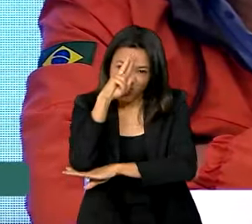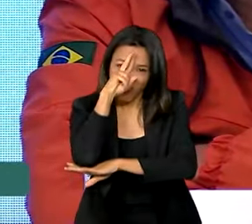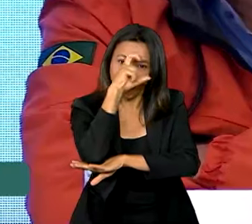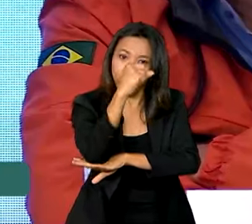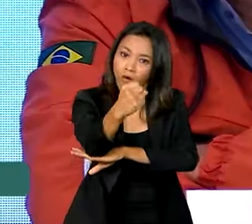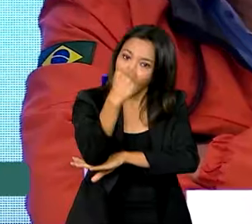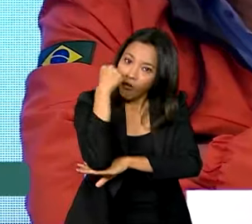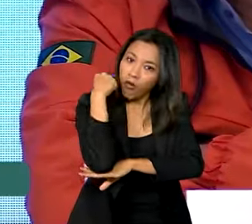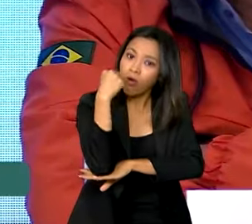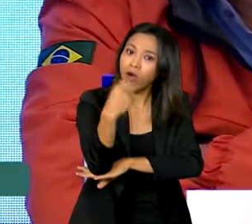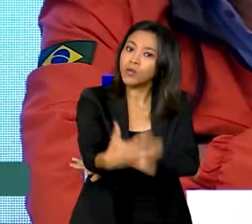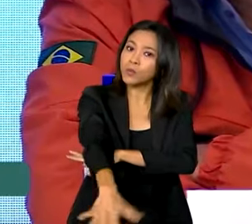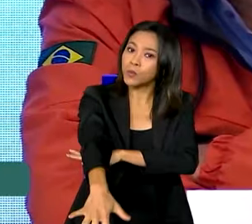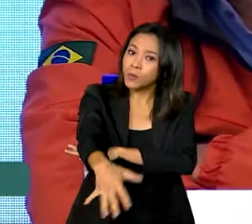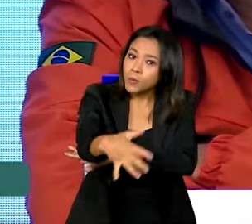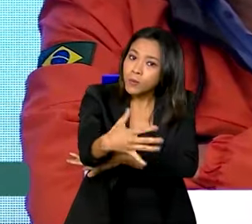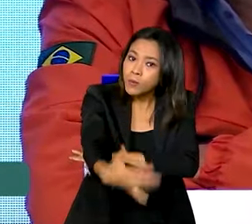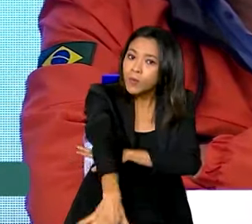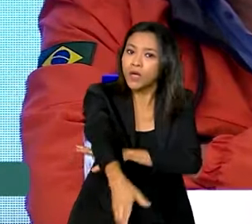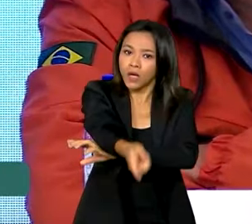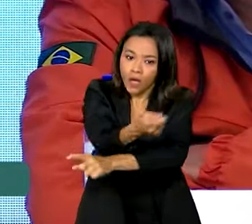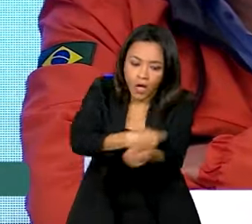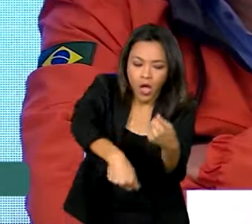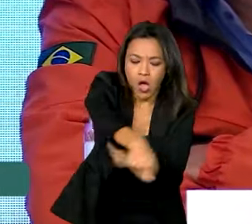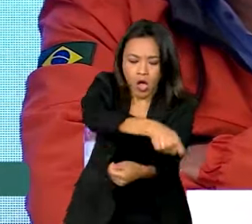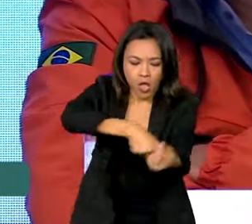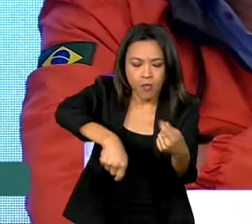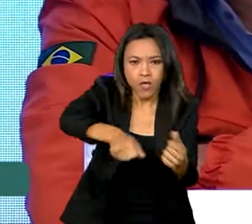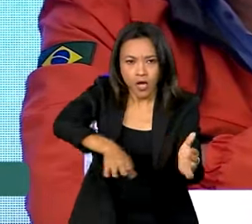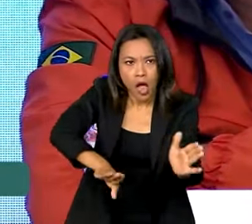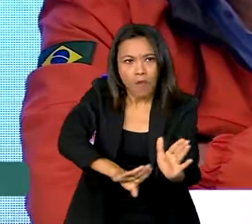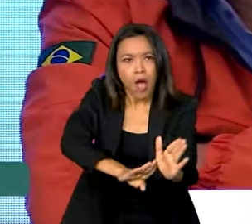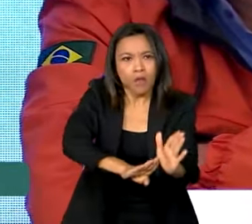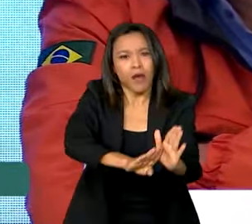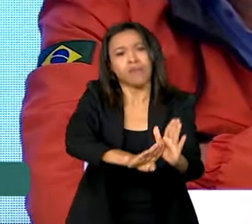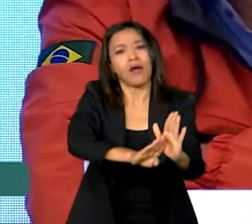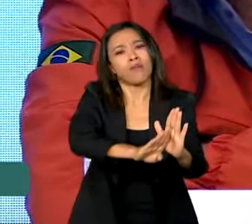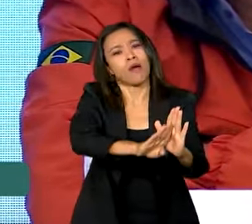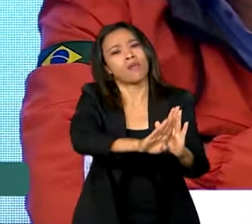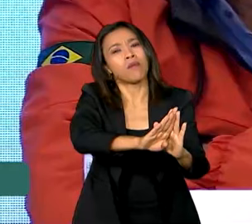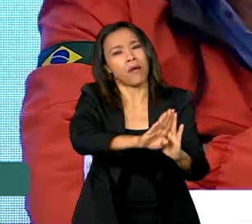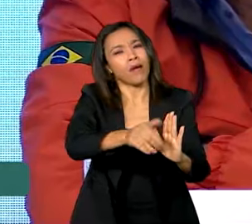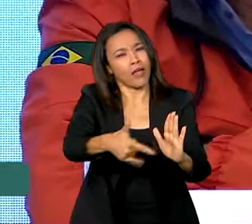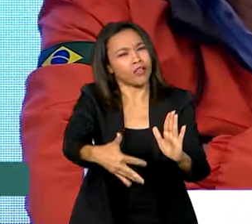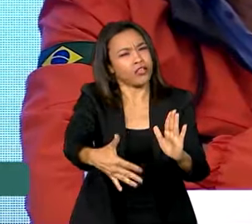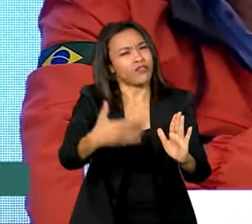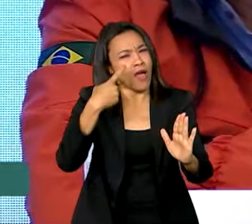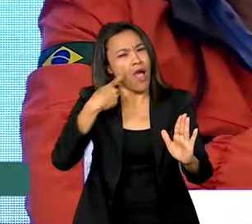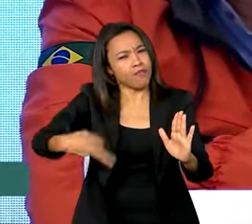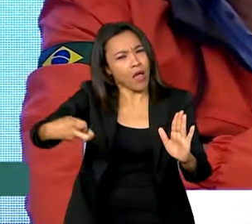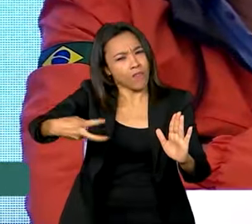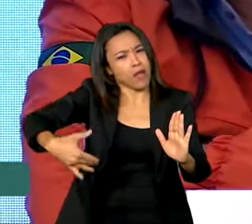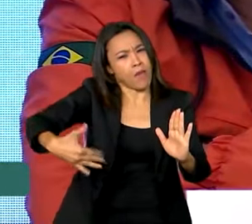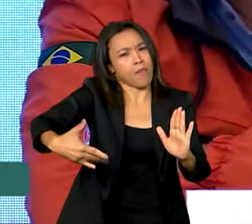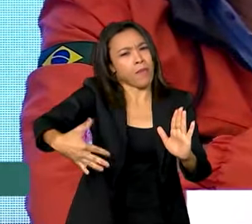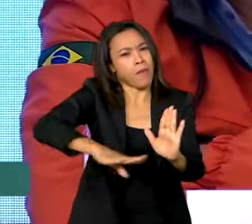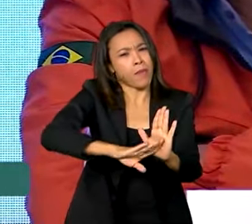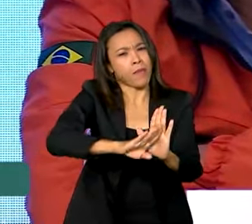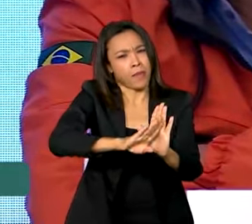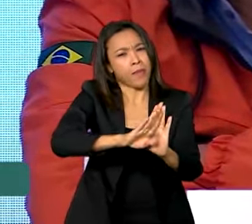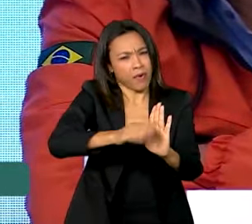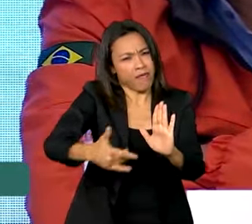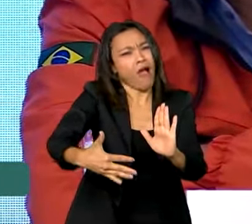e a economia já começa a reagir. Eu acho que veremos ao longo dos meses, até dezembro, números mais